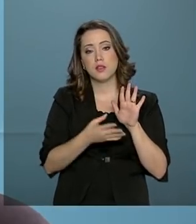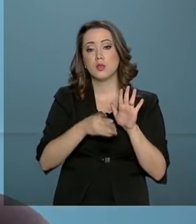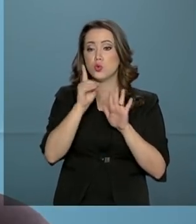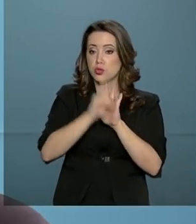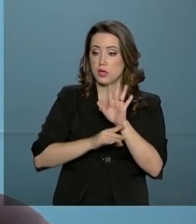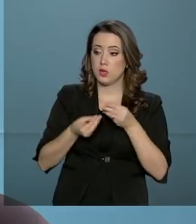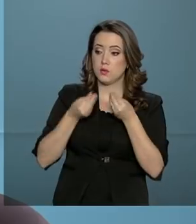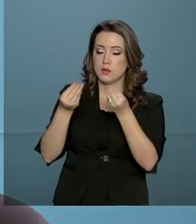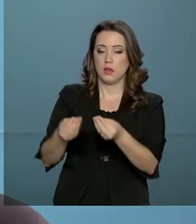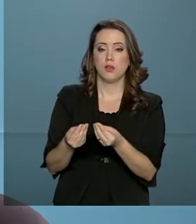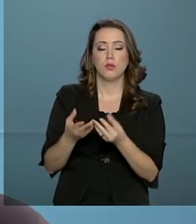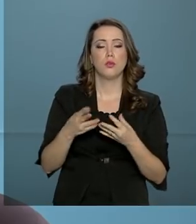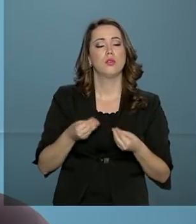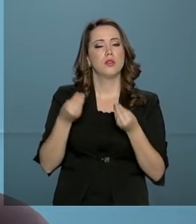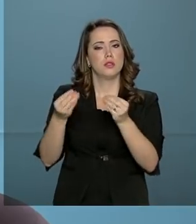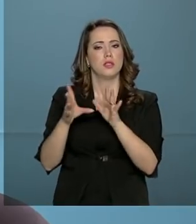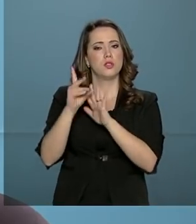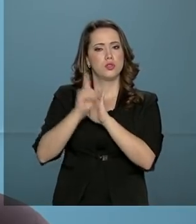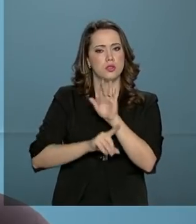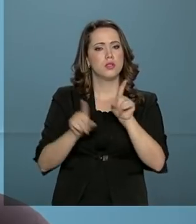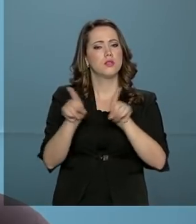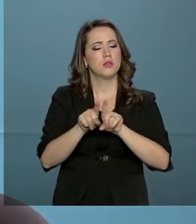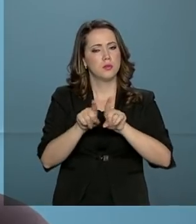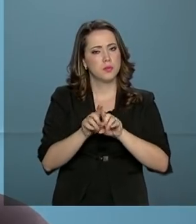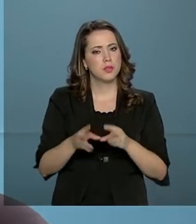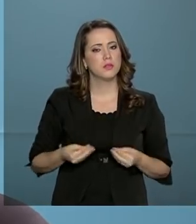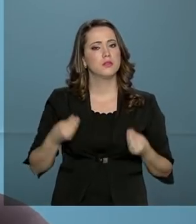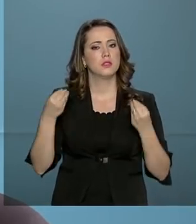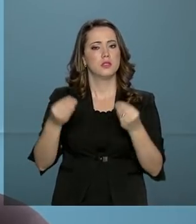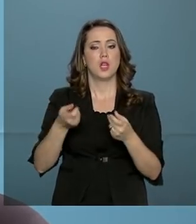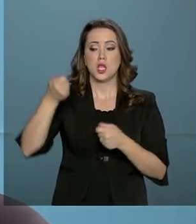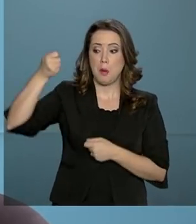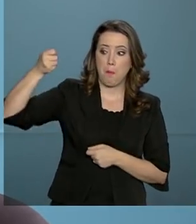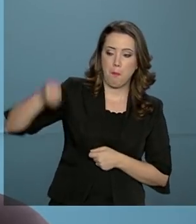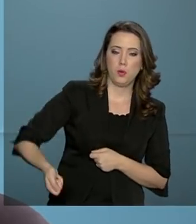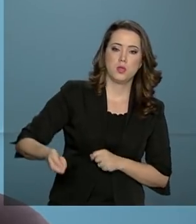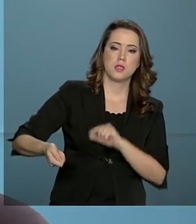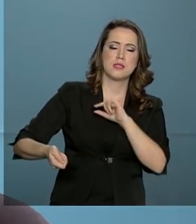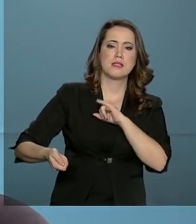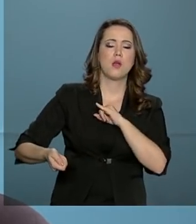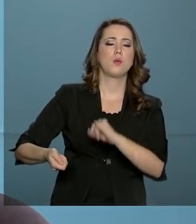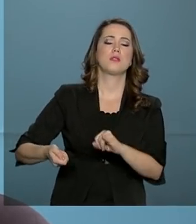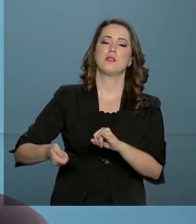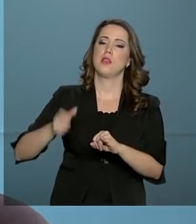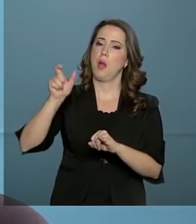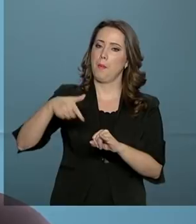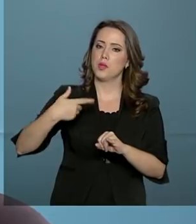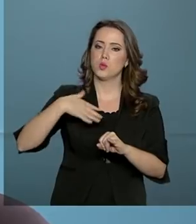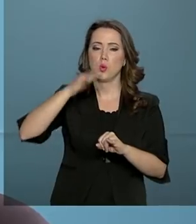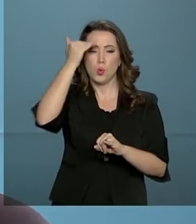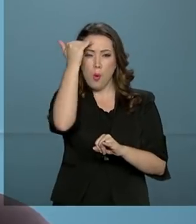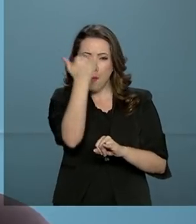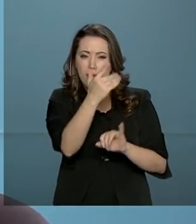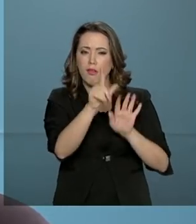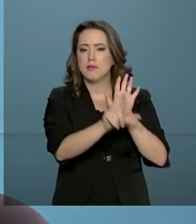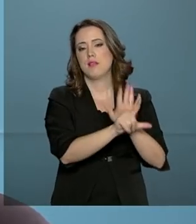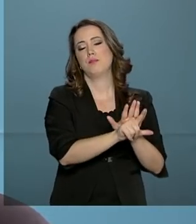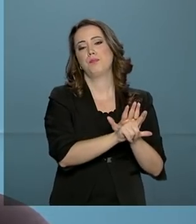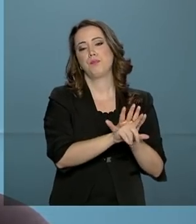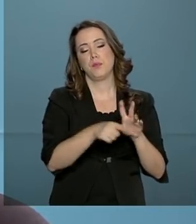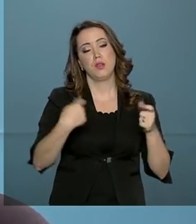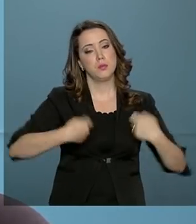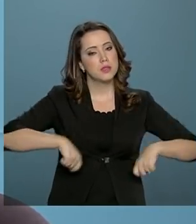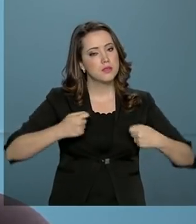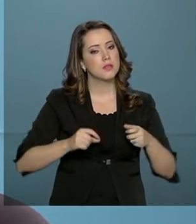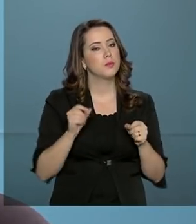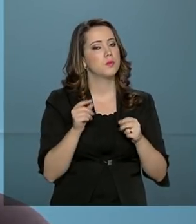Essa lei, ela não só garante direitos, como ela também traz a punição para quem viola esses direitos. Nós precisamos, de